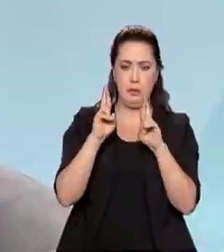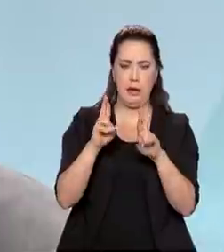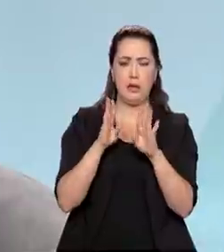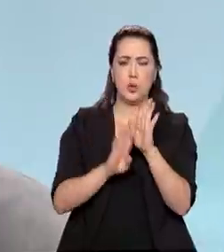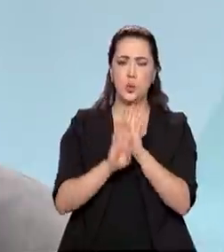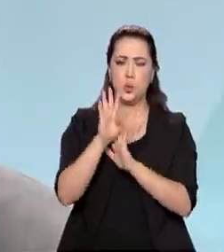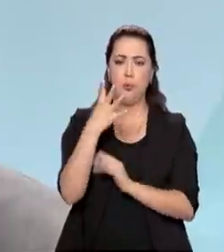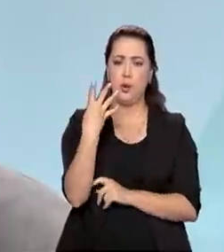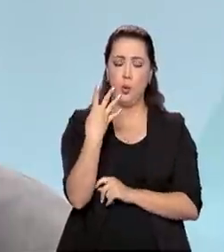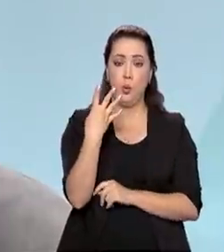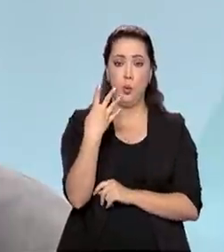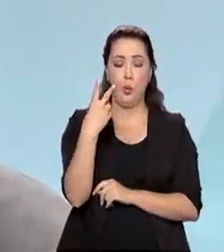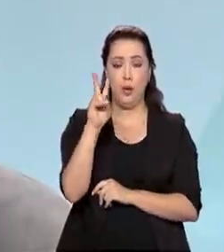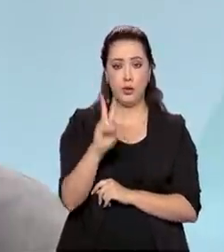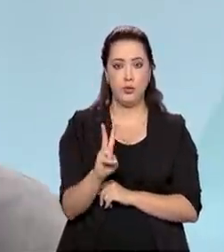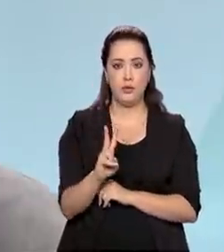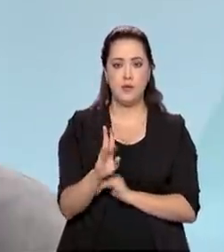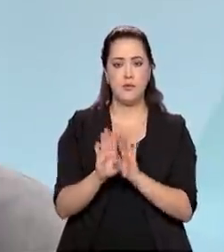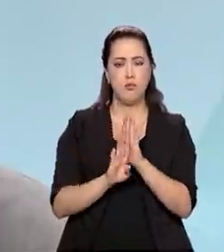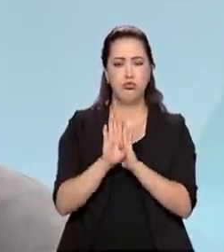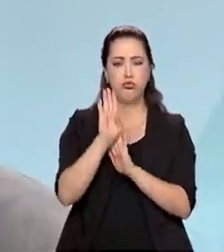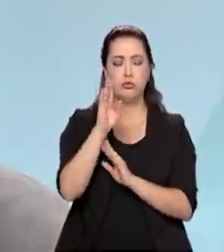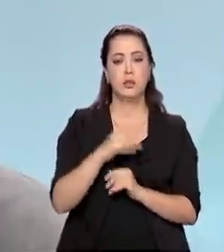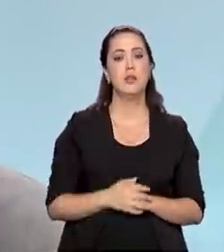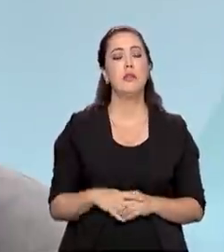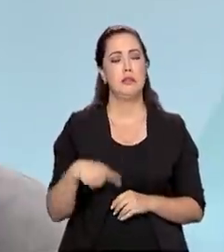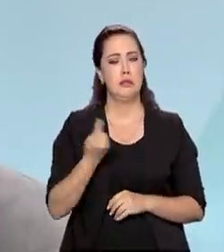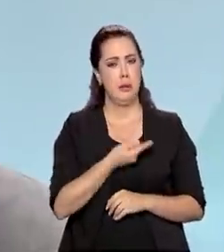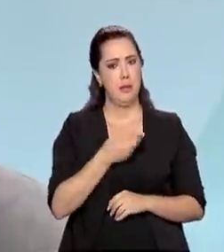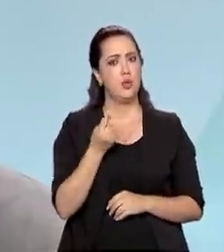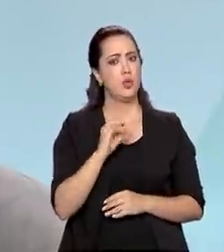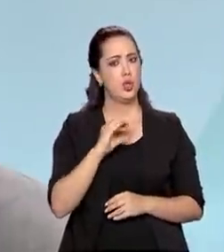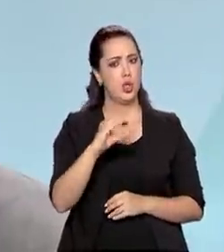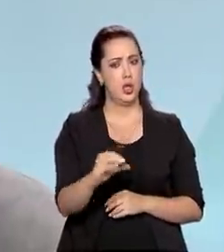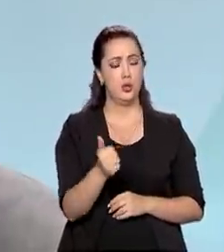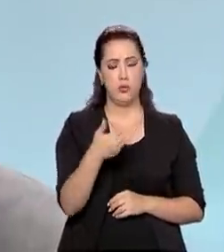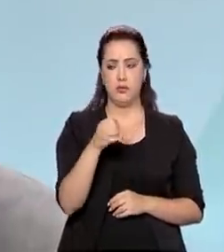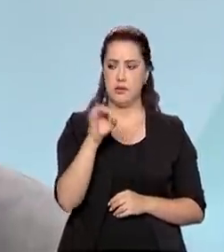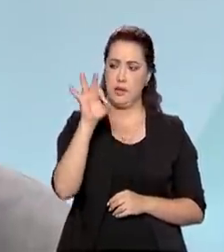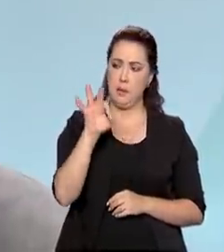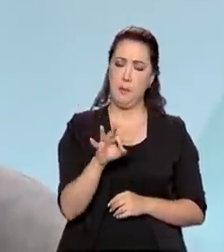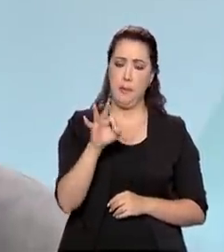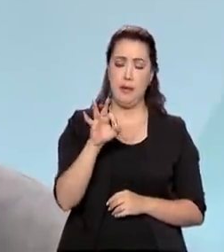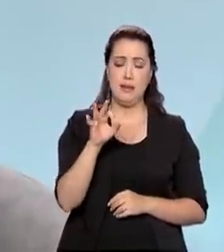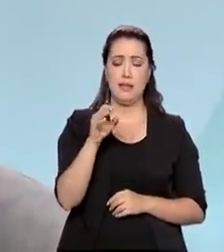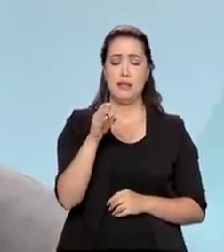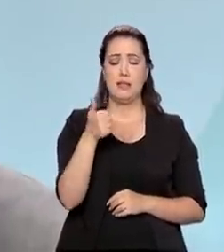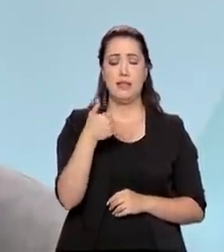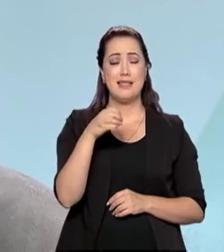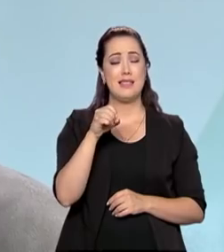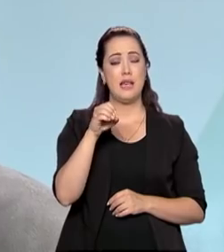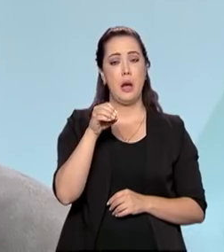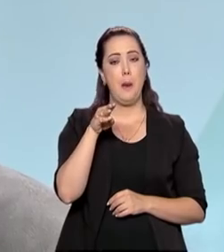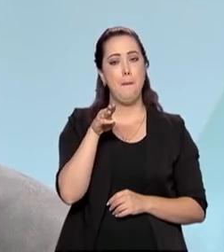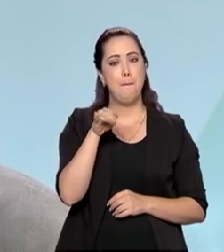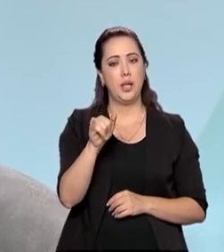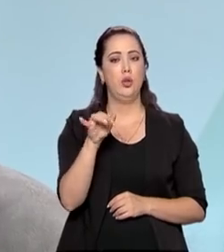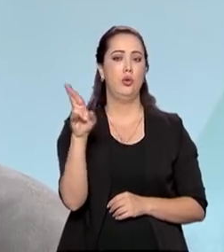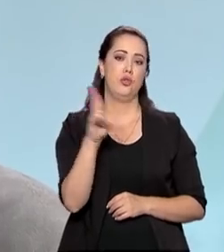expectativa também de investimento de 100 bilhões de reais somente na energia solar. É quase que